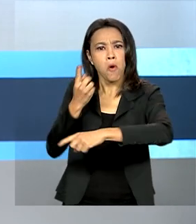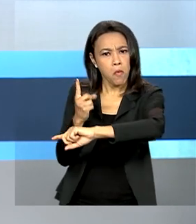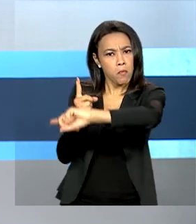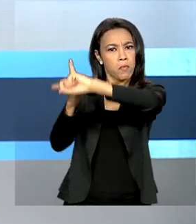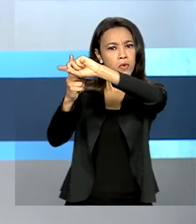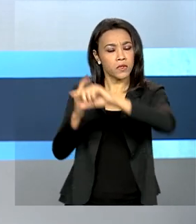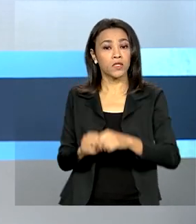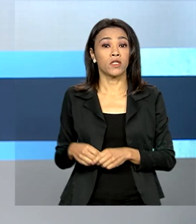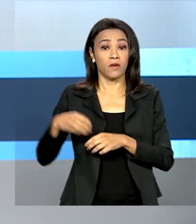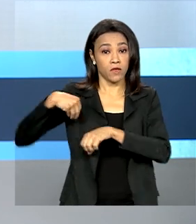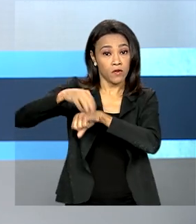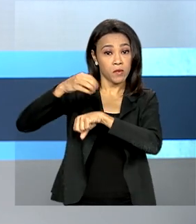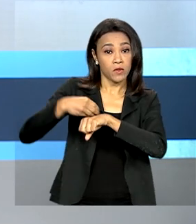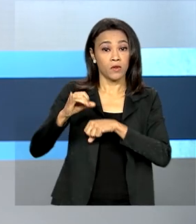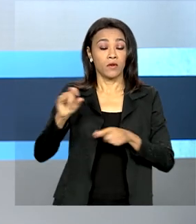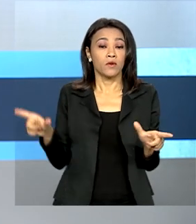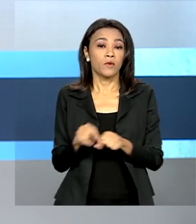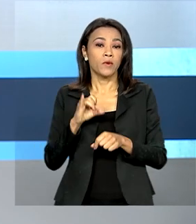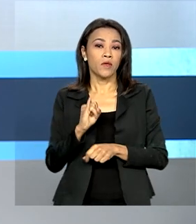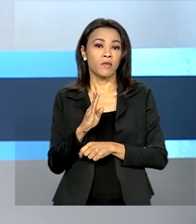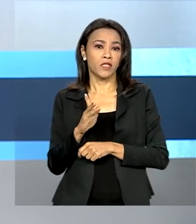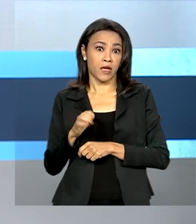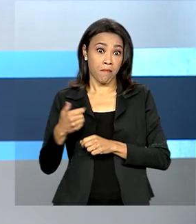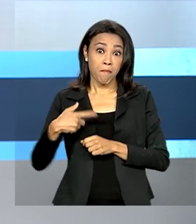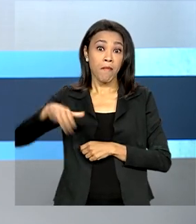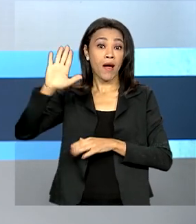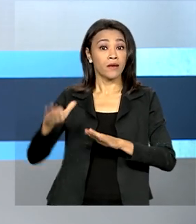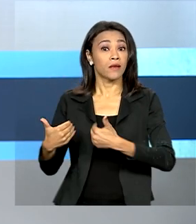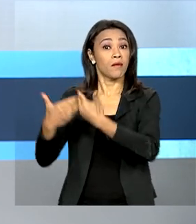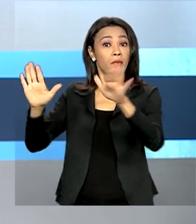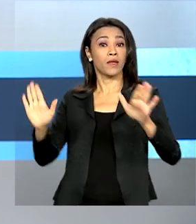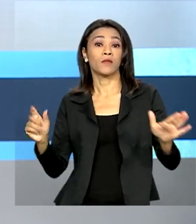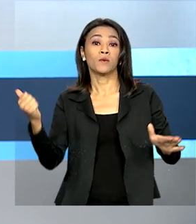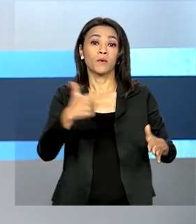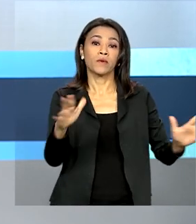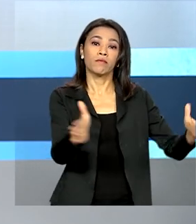IBGE, mais empresas foram abertas do que fechadas.